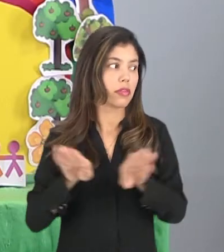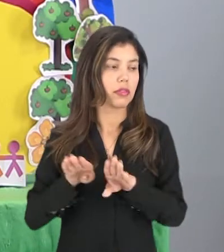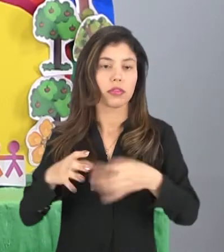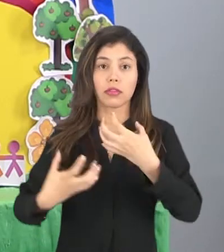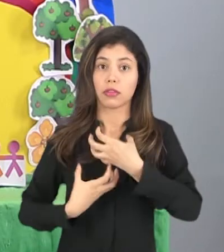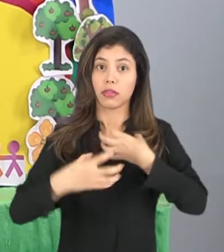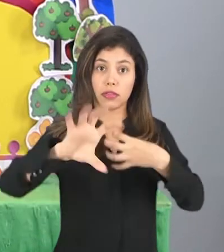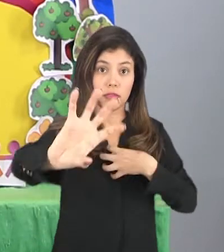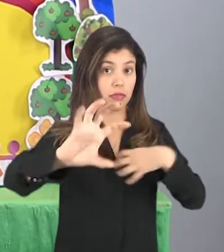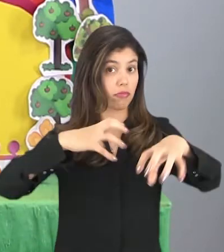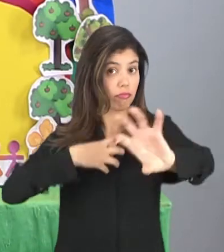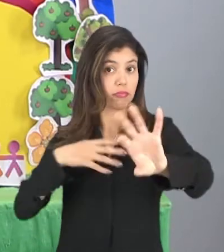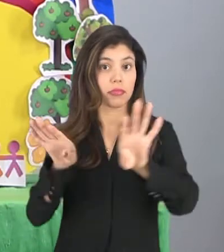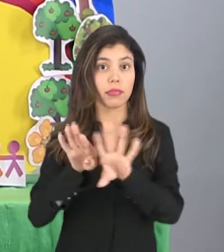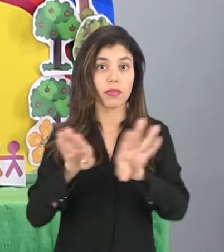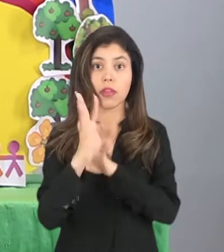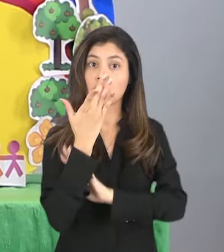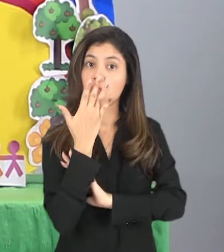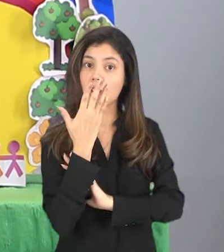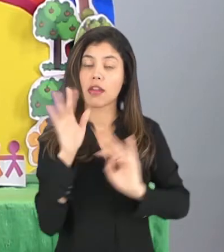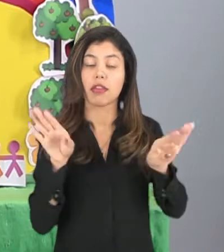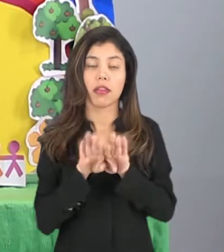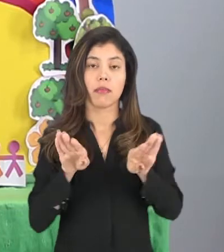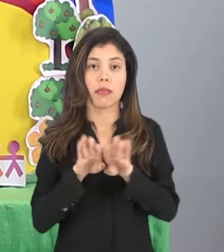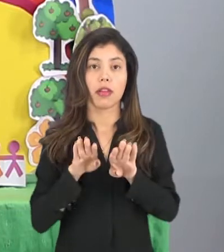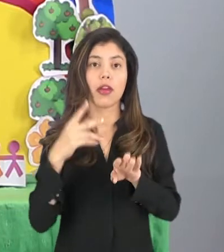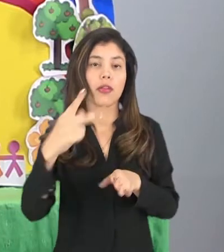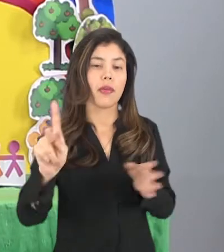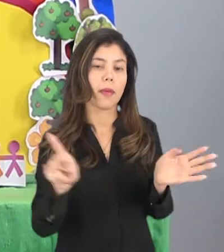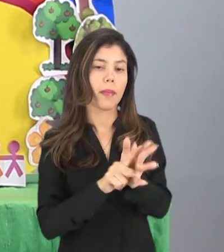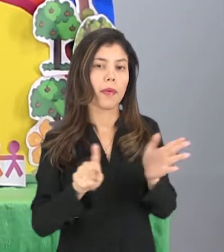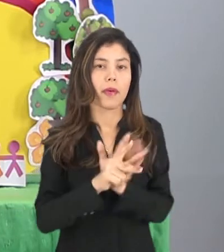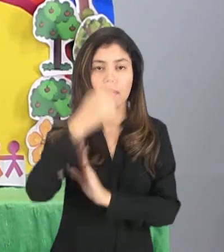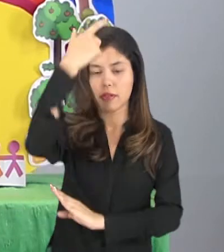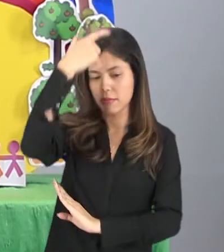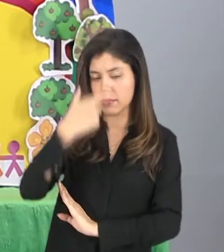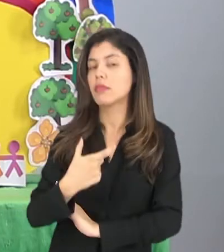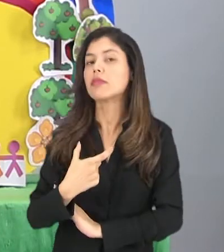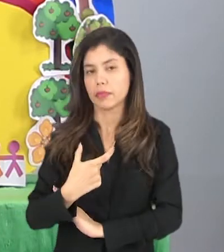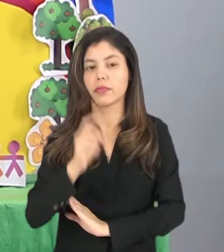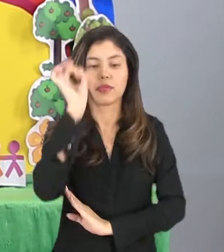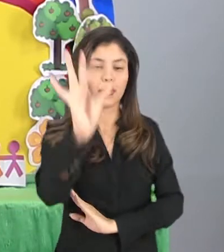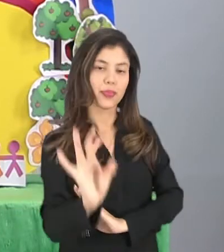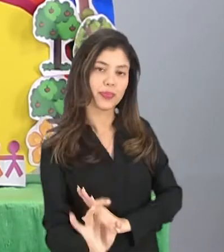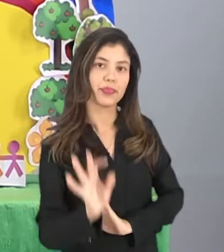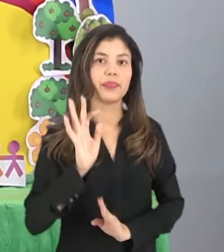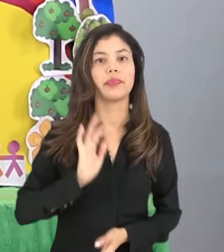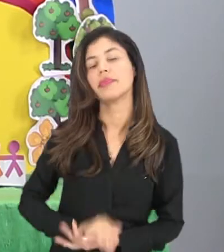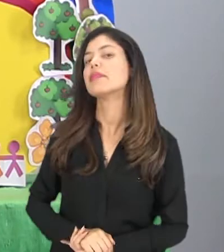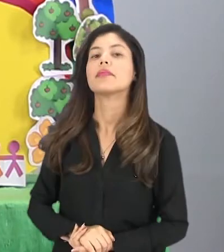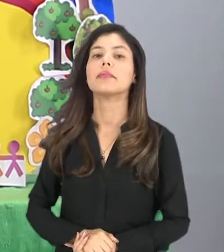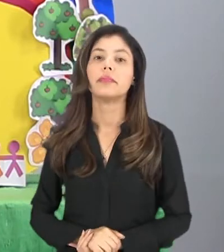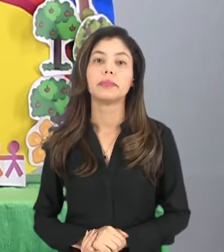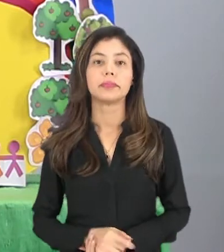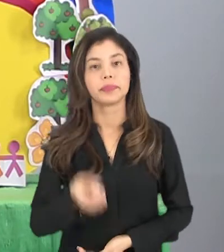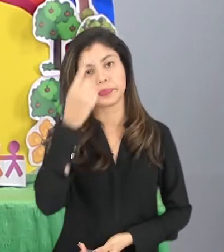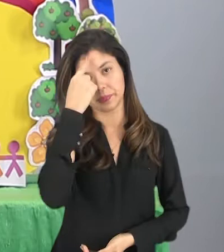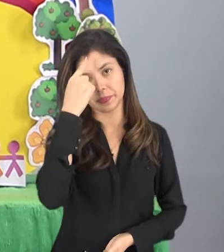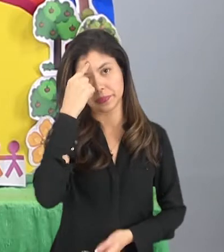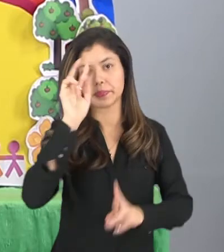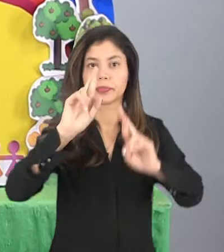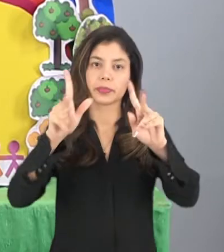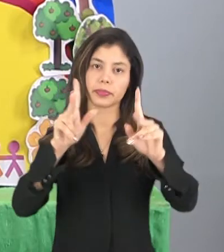tanto em cores como na sua personalidade. O jeito de ser de cada um. Pensamentos